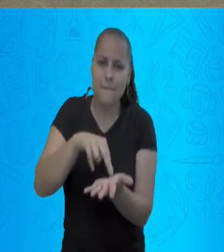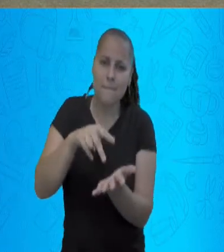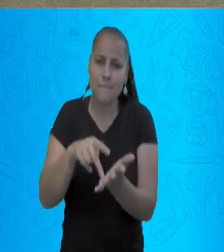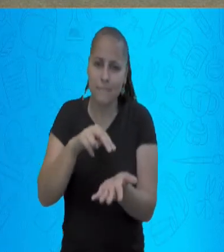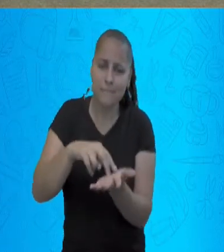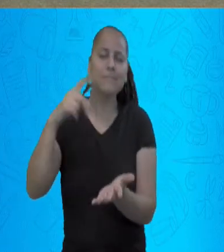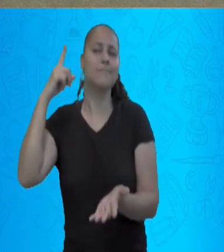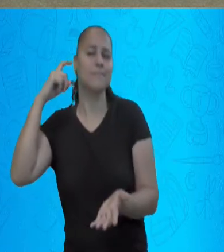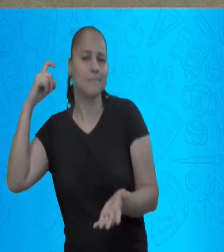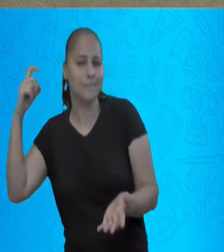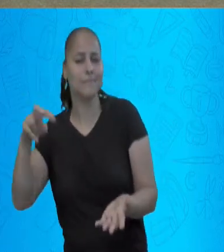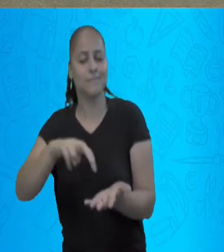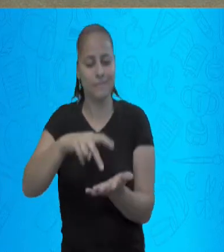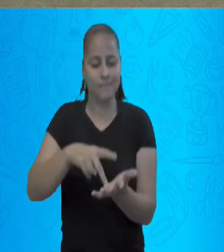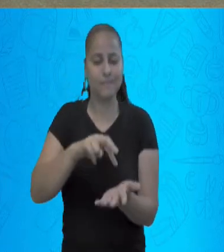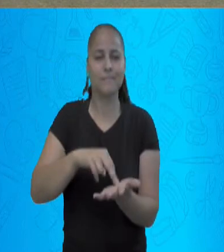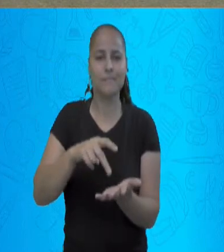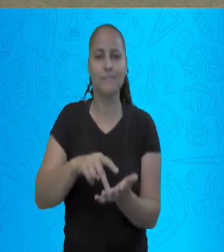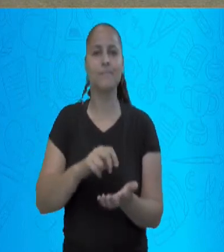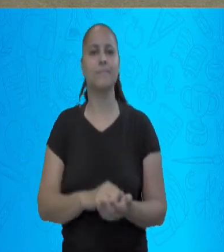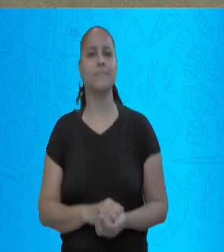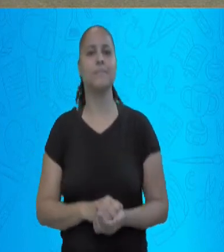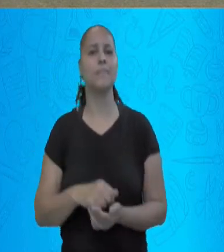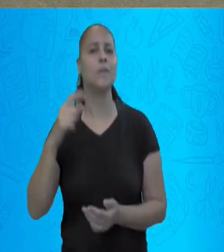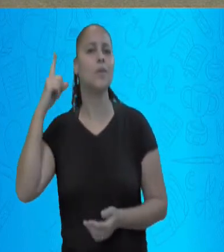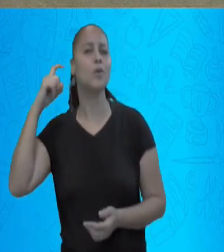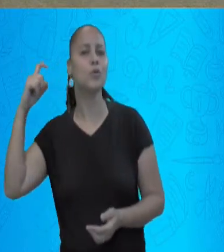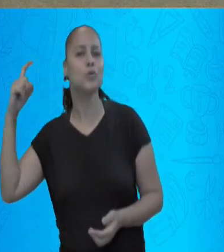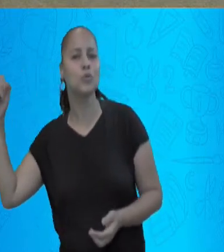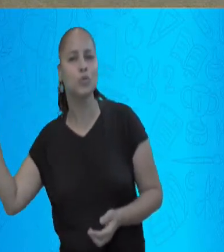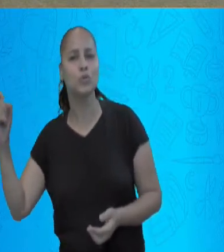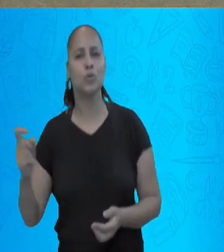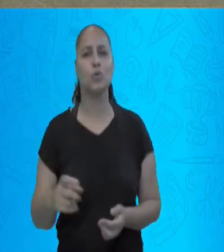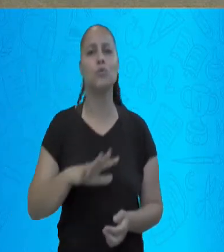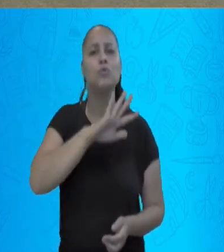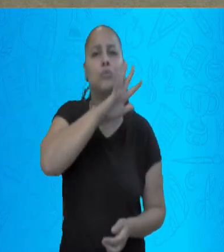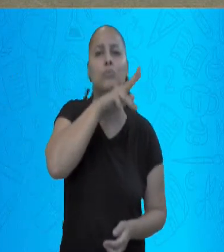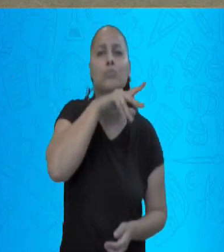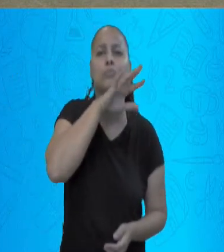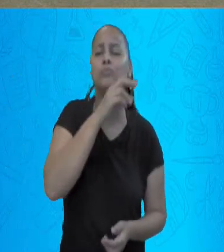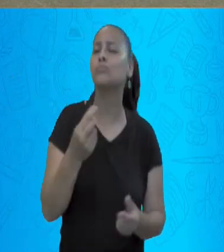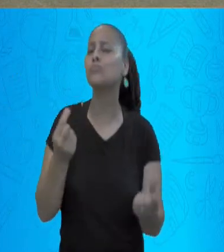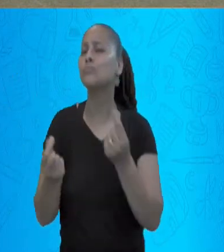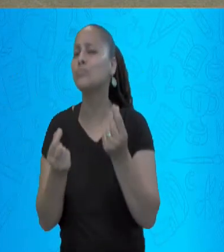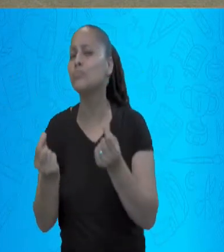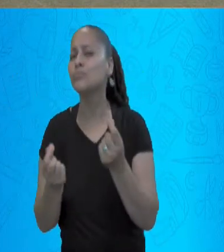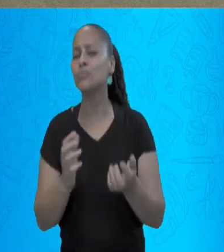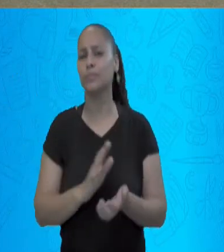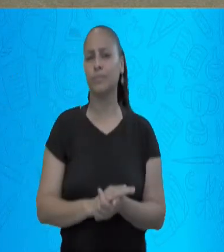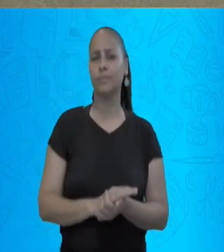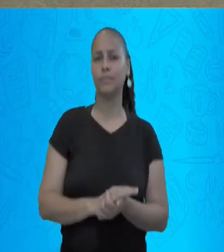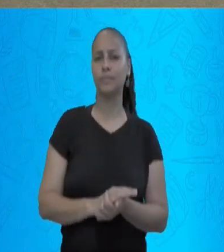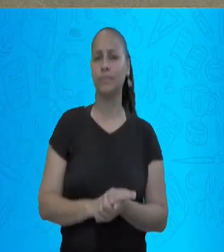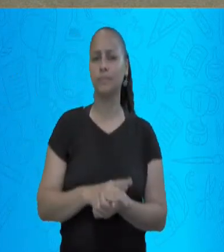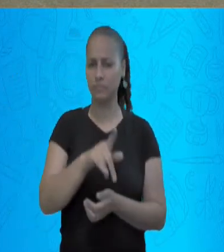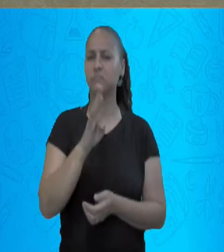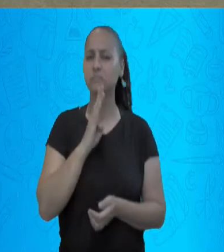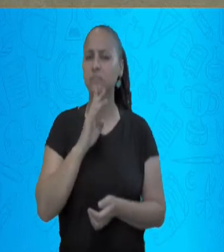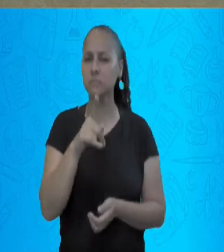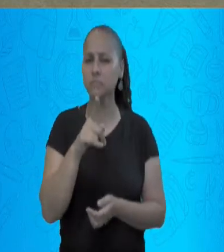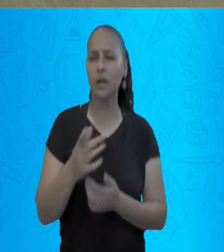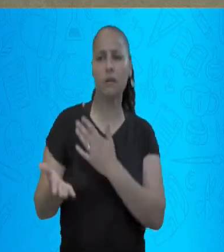nos sons que os pés fazem. Os sons produzidos pelos animais. Como eu disse